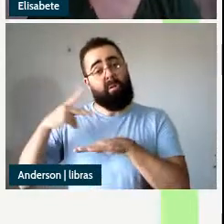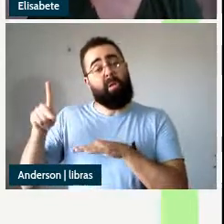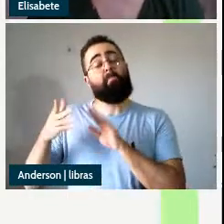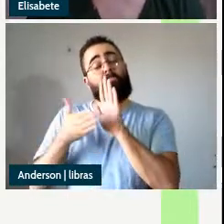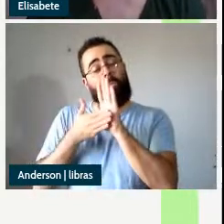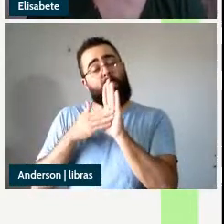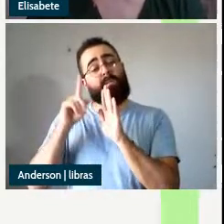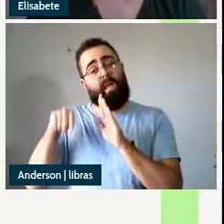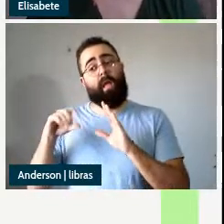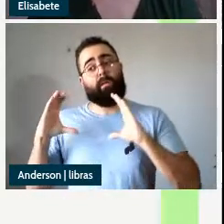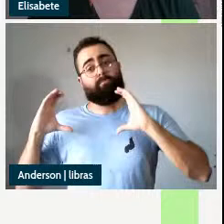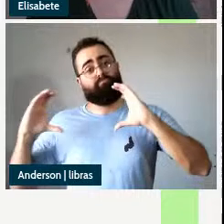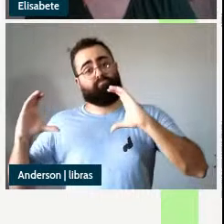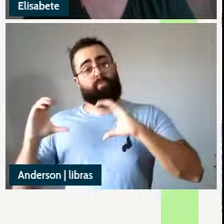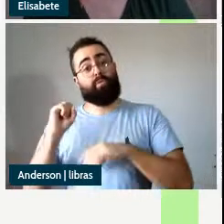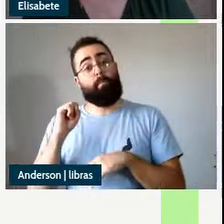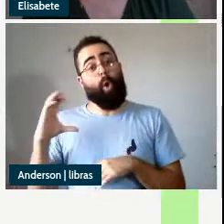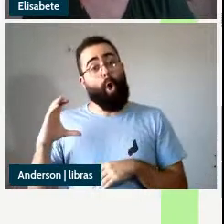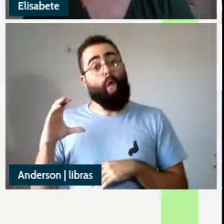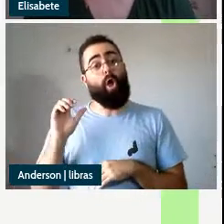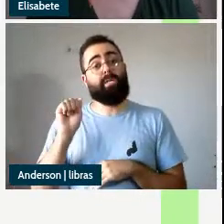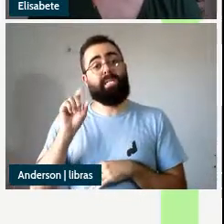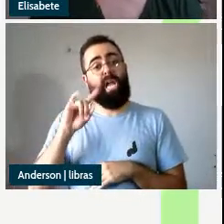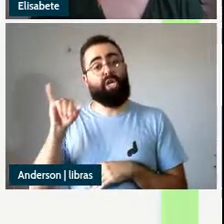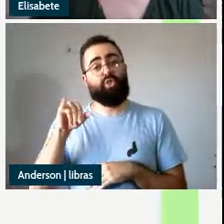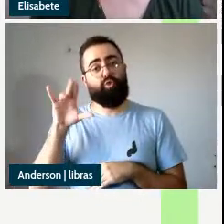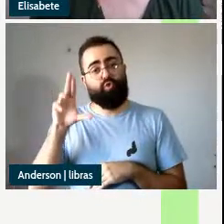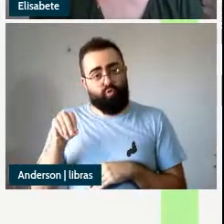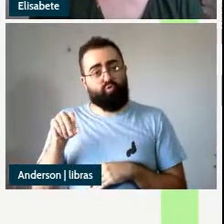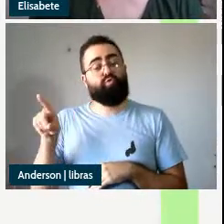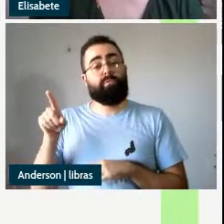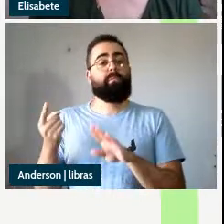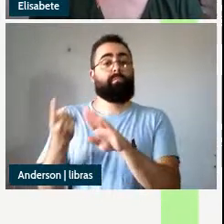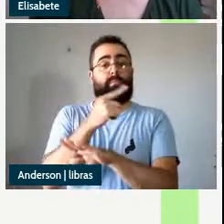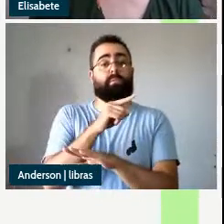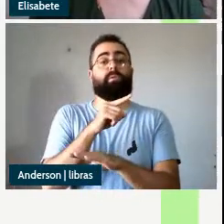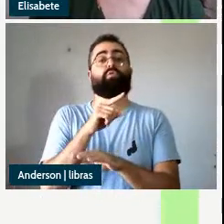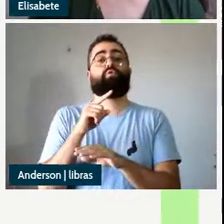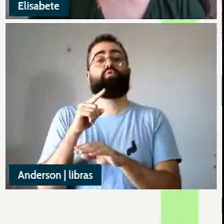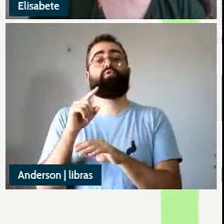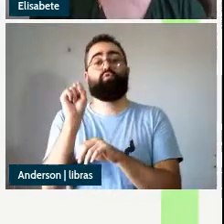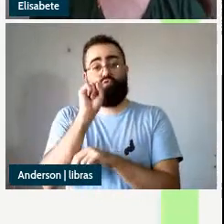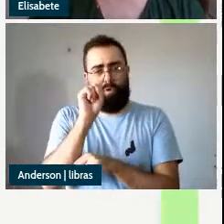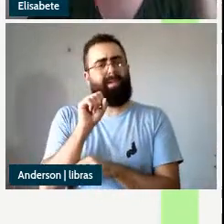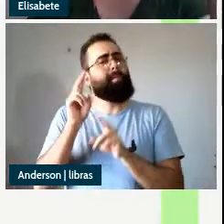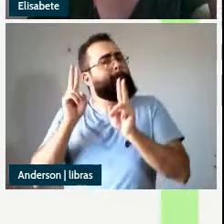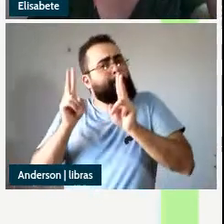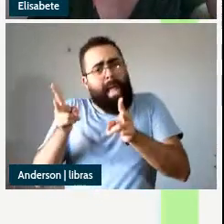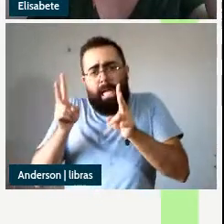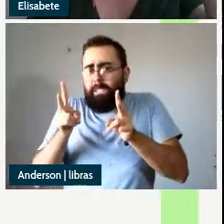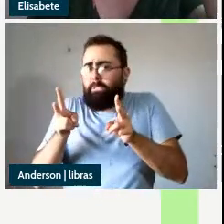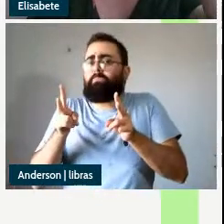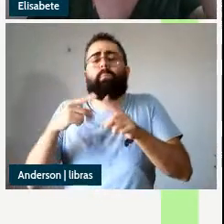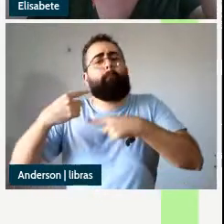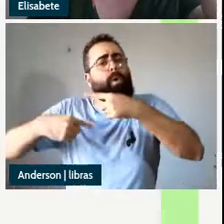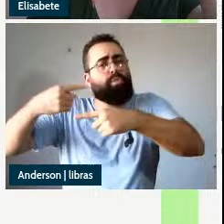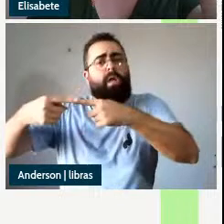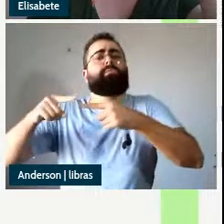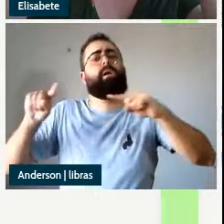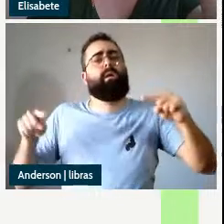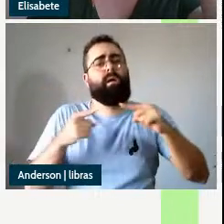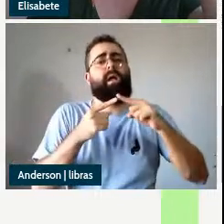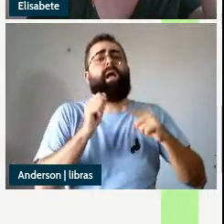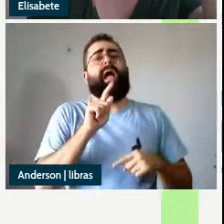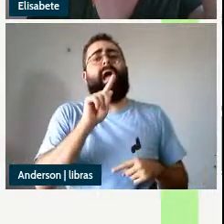categoria ASP sem prosão como sujeito e utilizam o mesmo mecanismo agree para explicar as duas relações de concordância de que